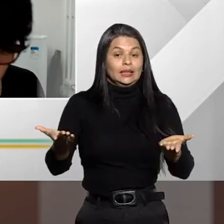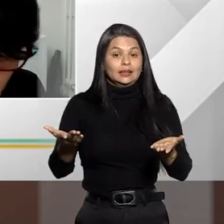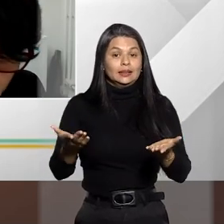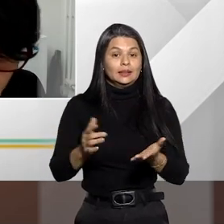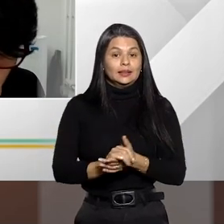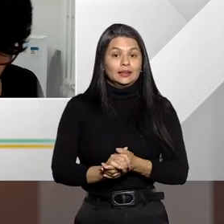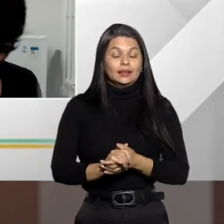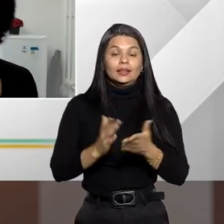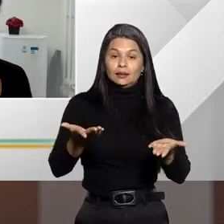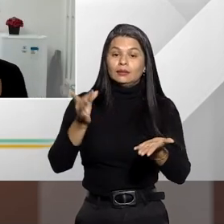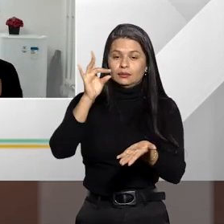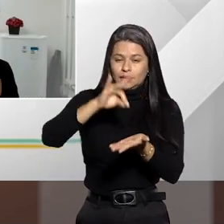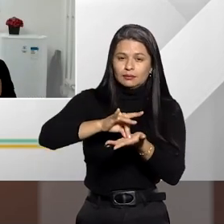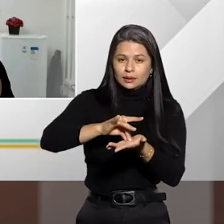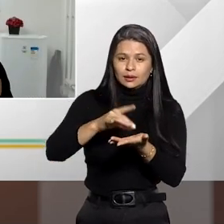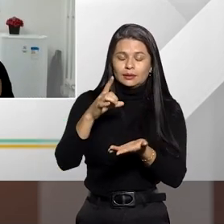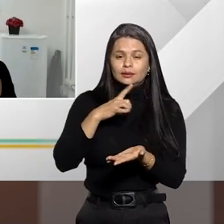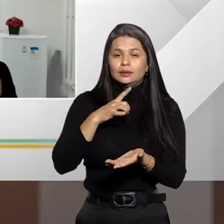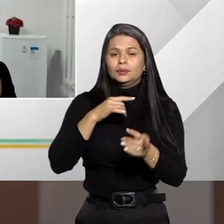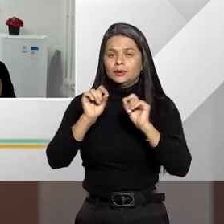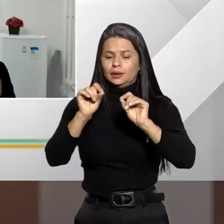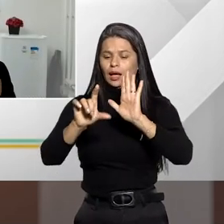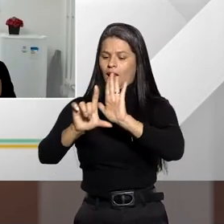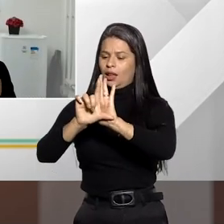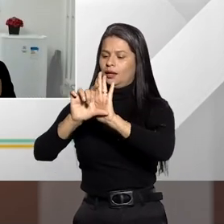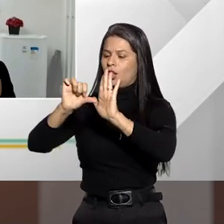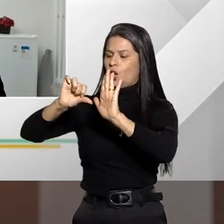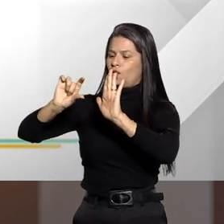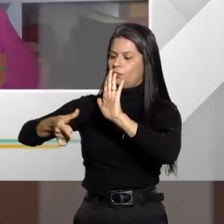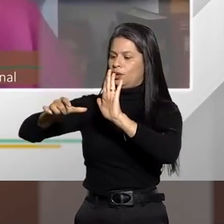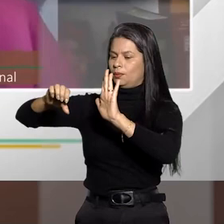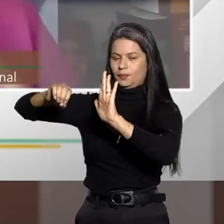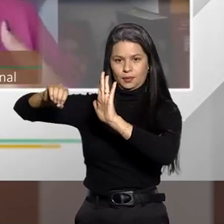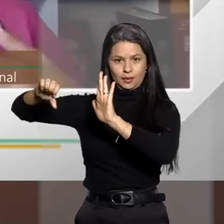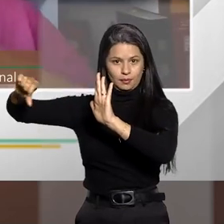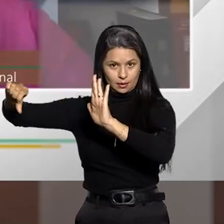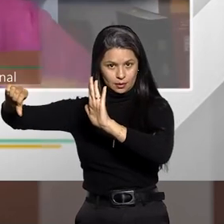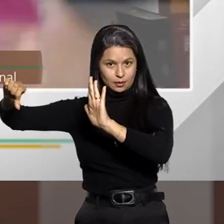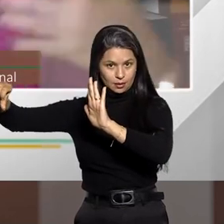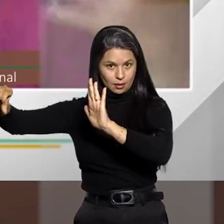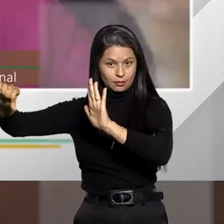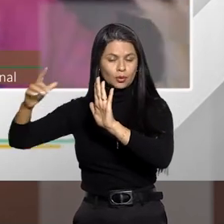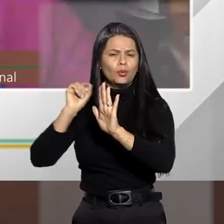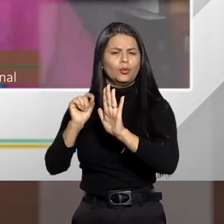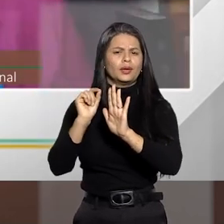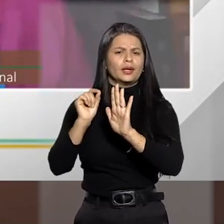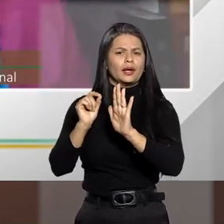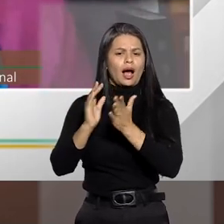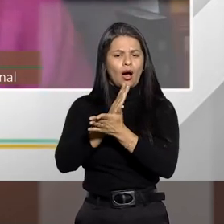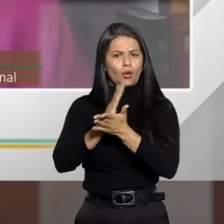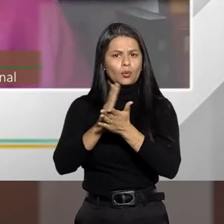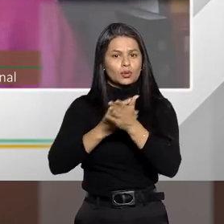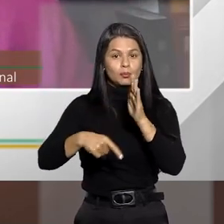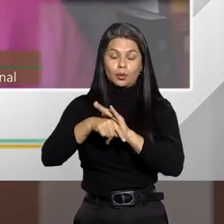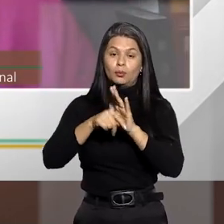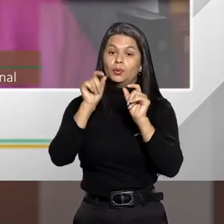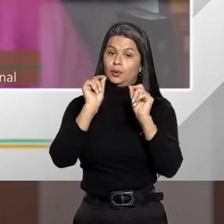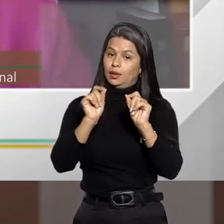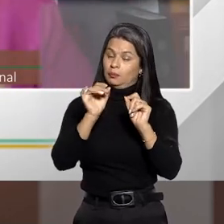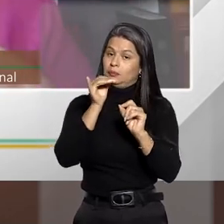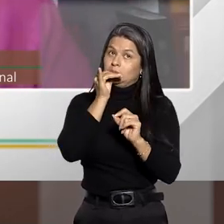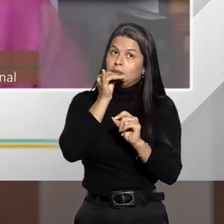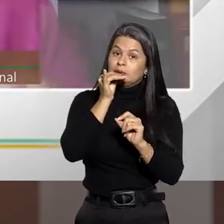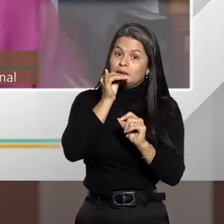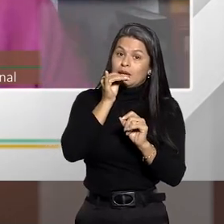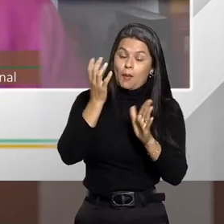Então, na verdade, a lei 9.099, ela trouxe o que a gente chama de medidas despenalizadoras. Então, é